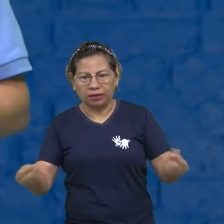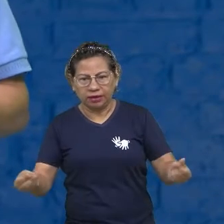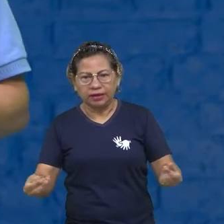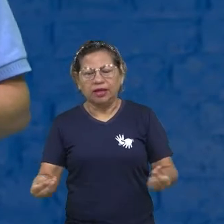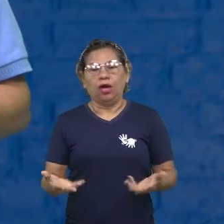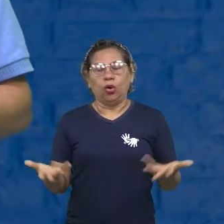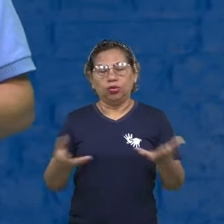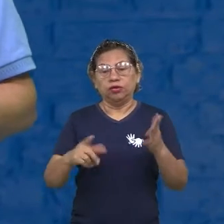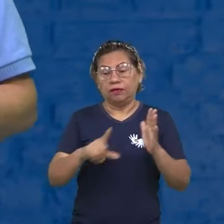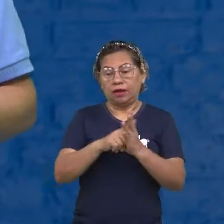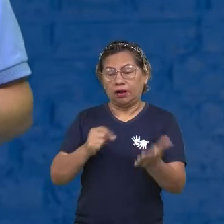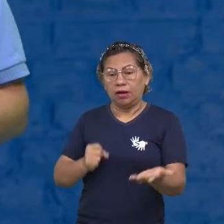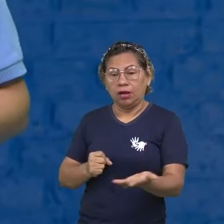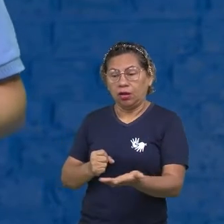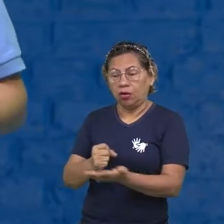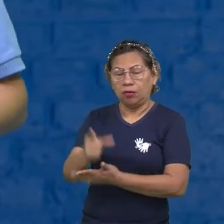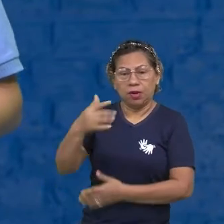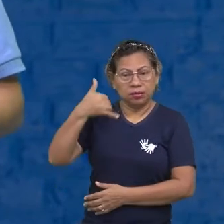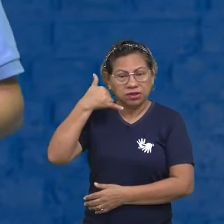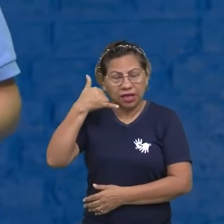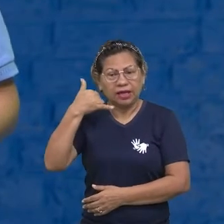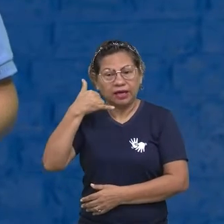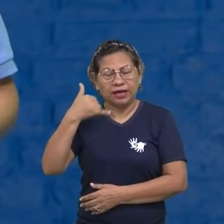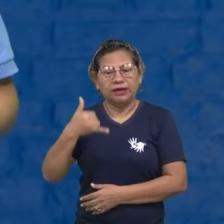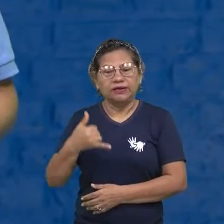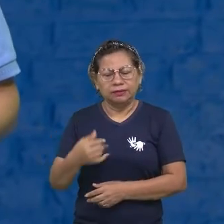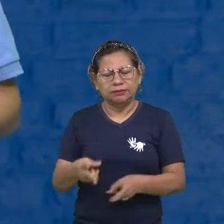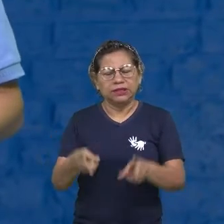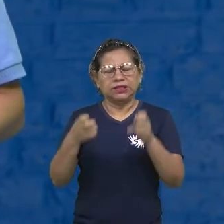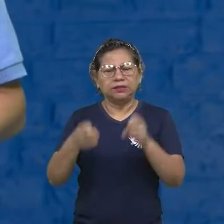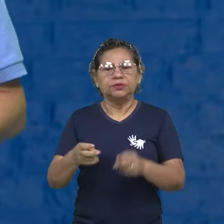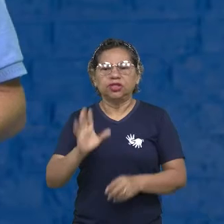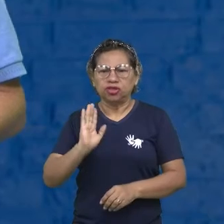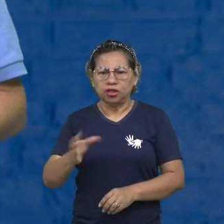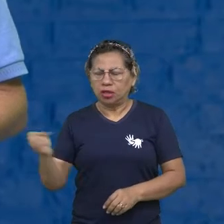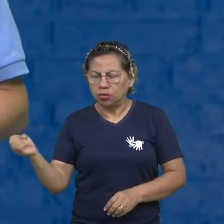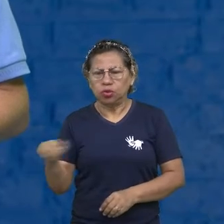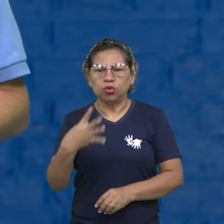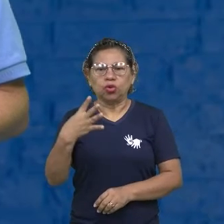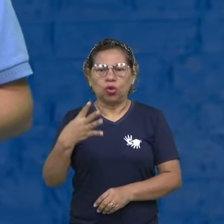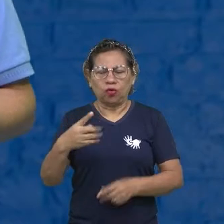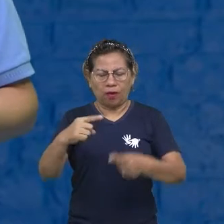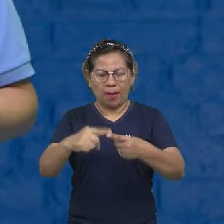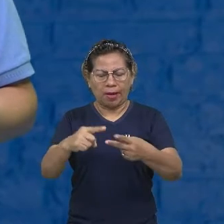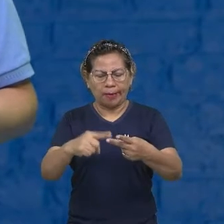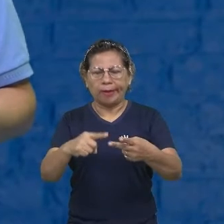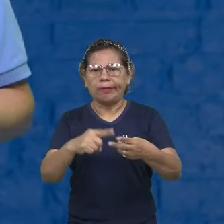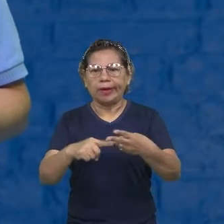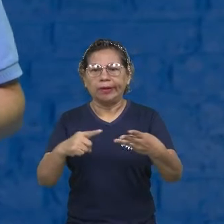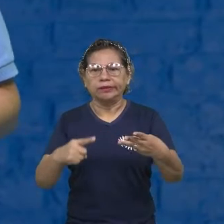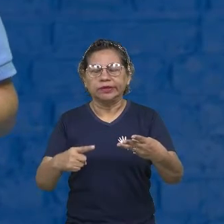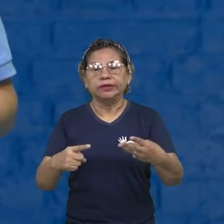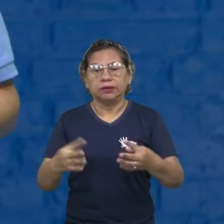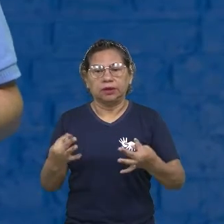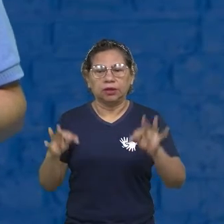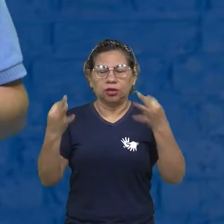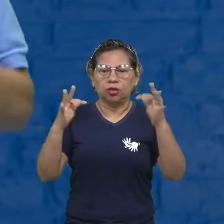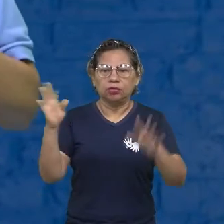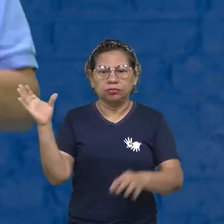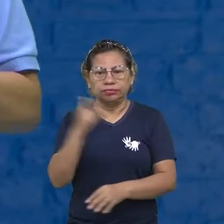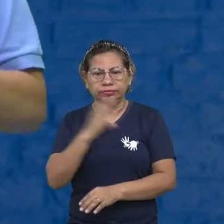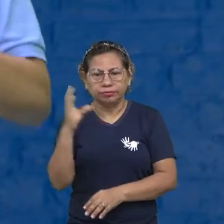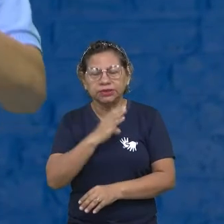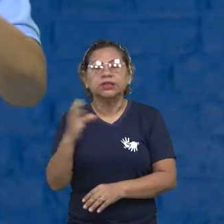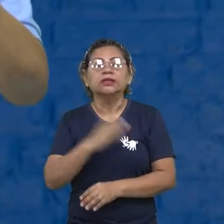quando você chega na sua casa, já lançaram outro, lançaram dois, lançaram três. Certo? Então, a velocidade que o mundo está